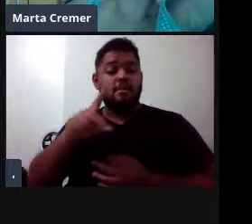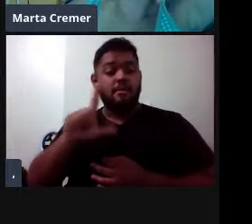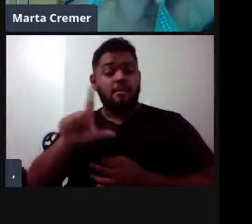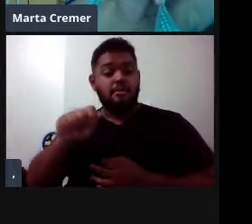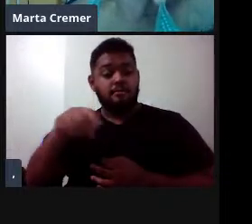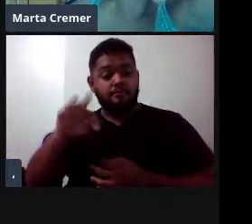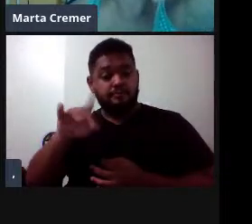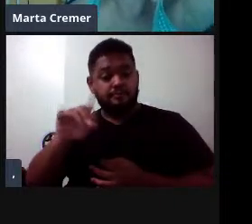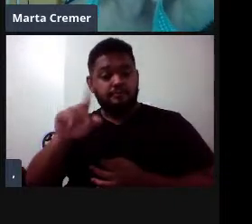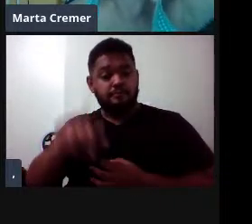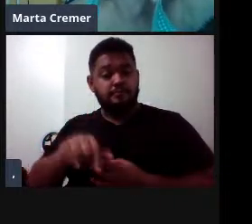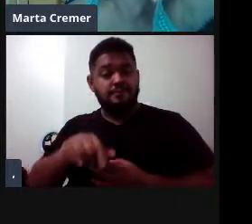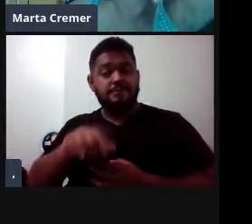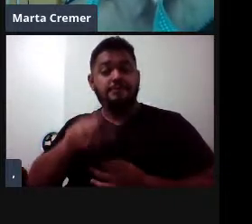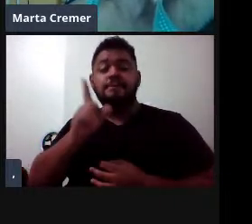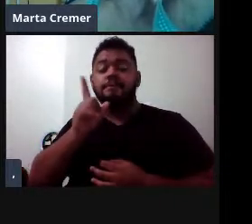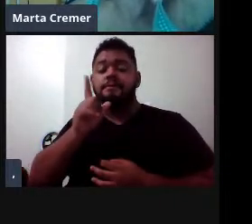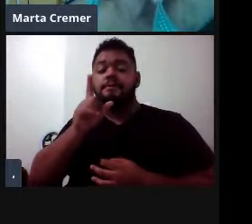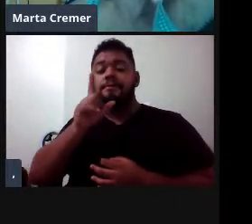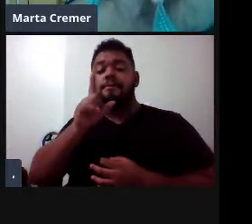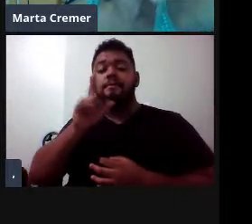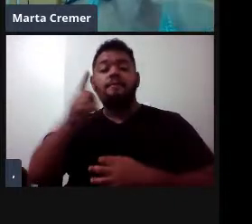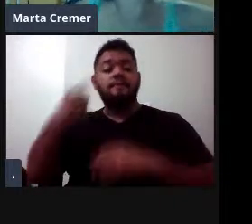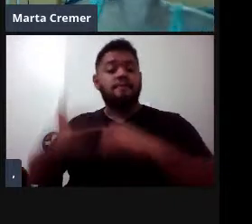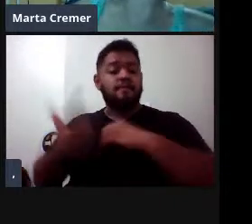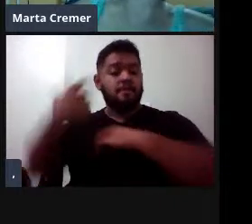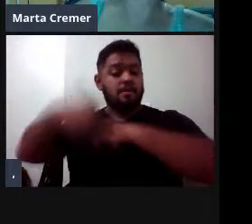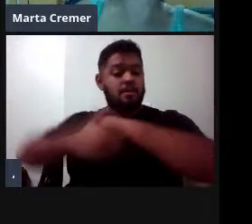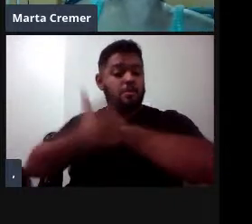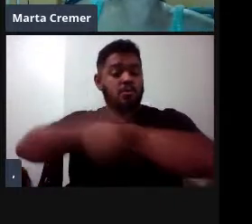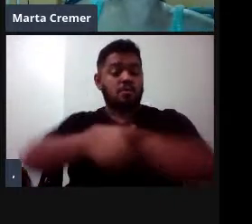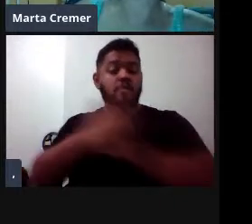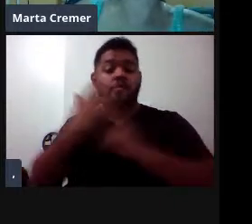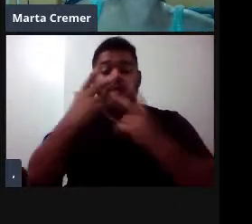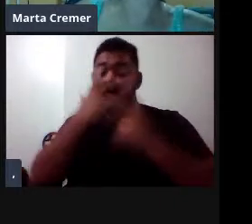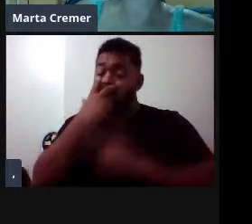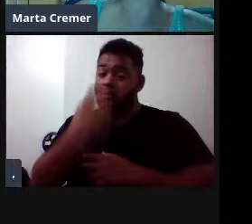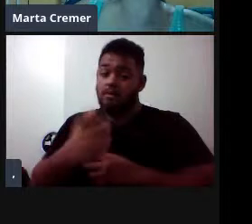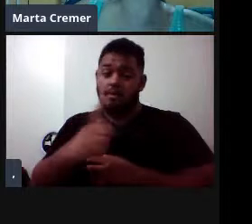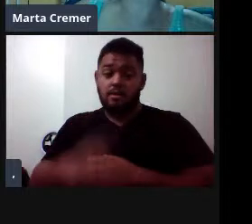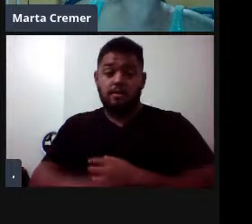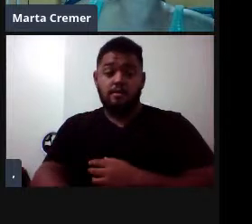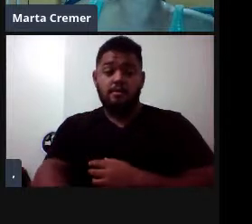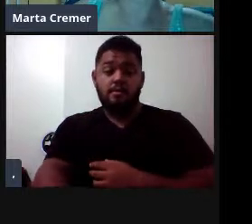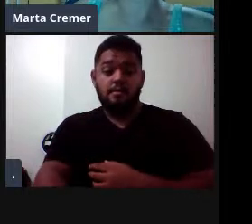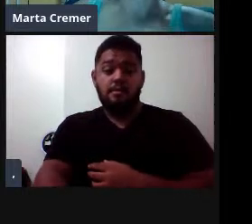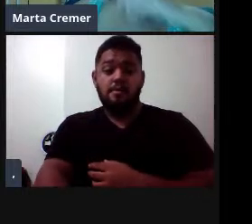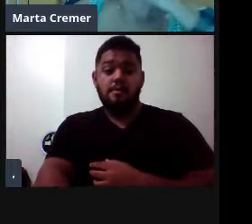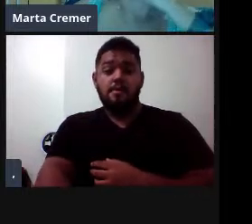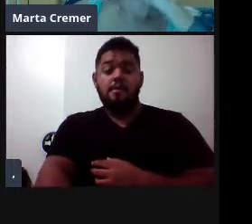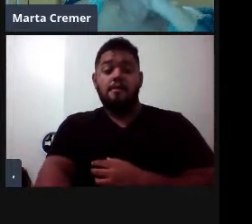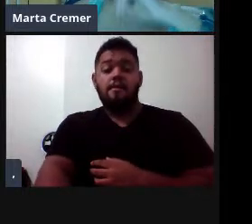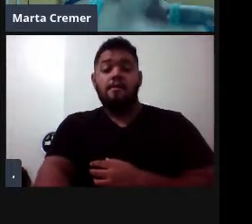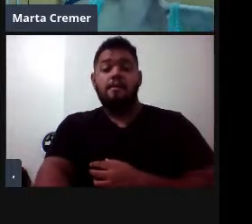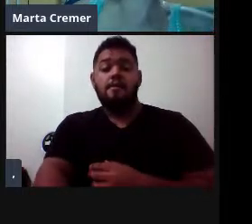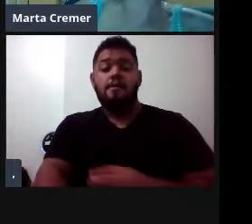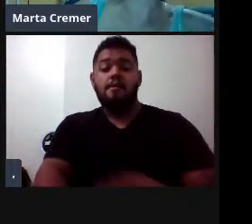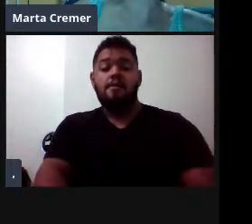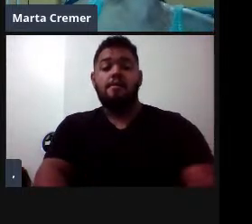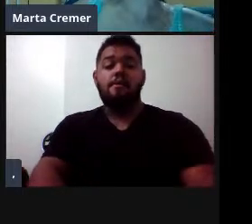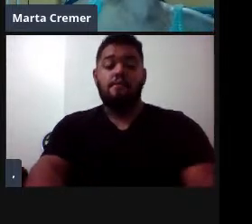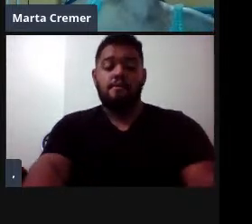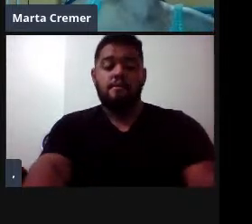golfinhos cegos também, né, que reúne platanista gangética, que é o do Ganges, e o Miner, que é o do